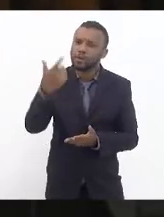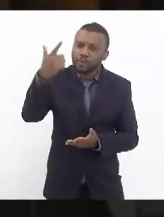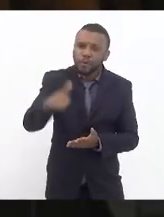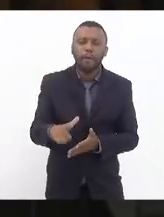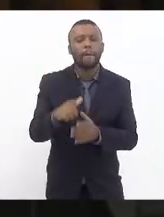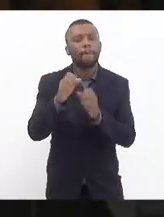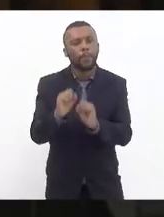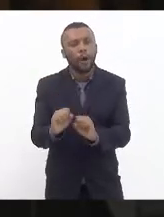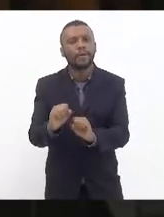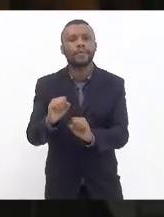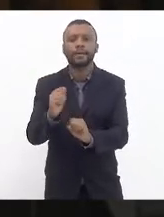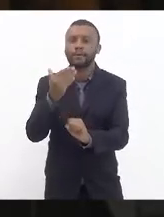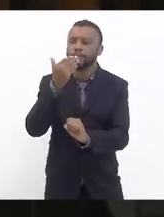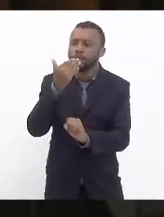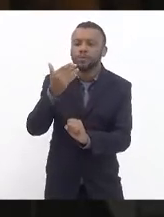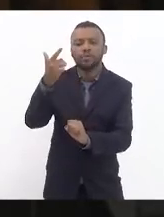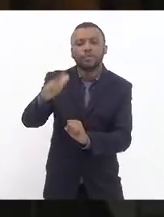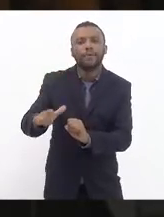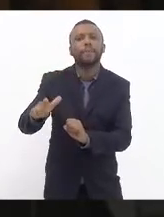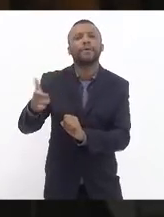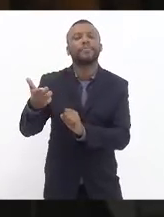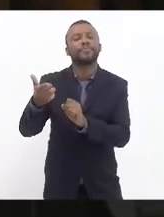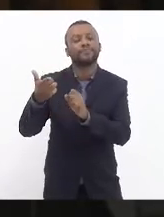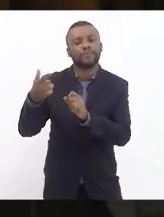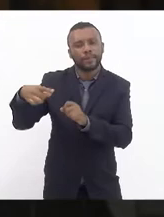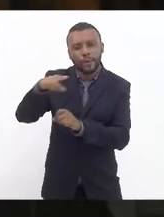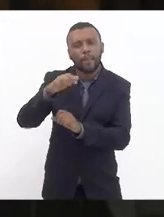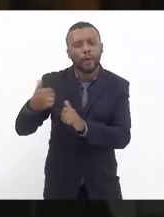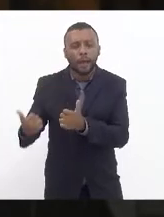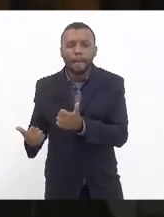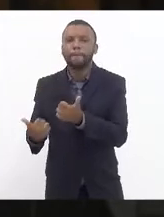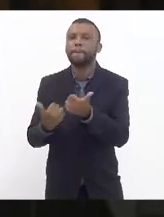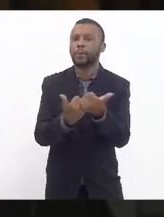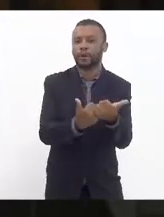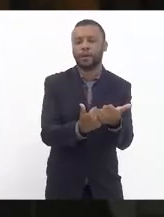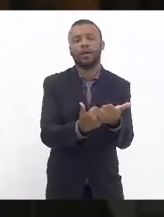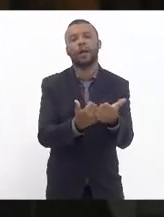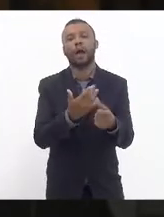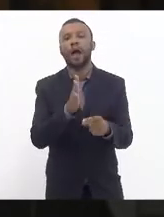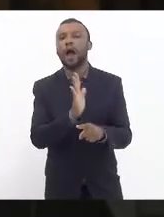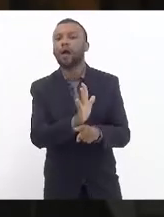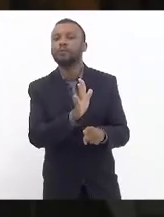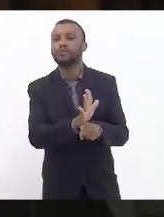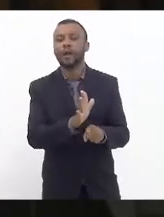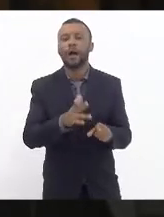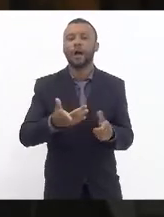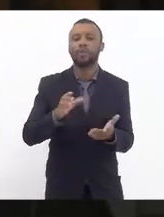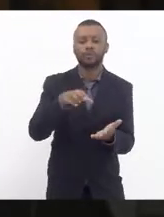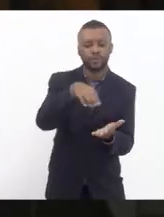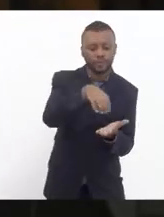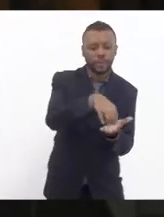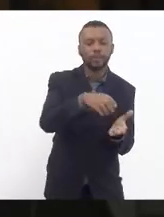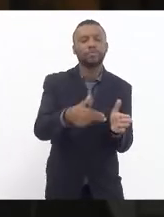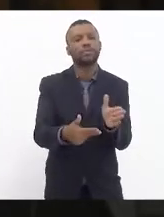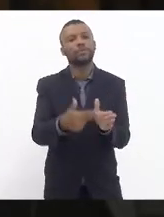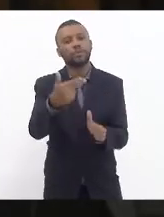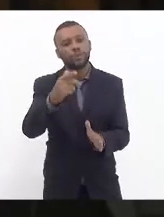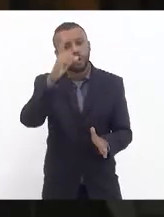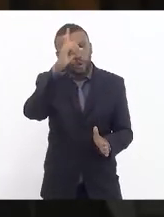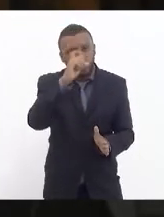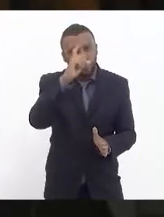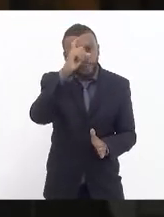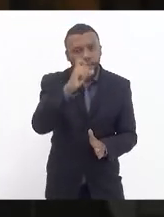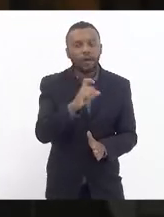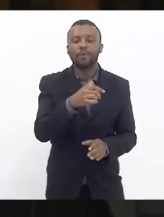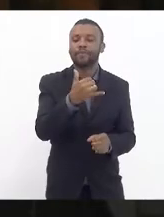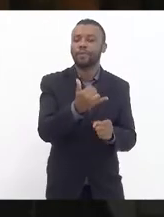estar reiterando o pedido para que possa estar equipando o centro cirúrgico do hospital regional Zilda Arnes